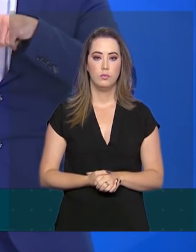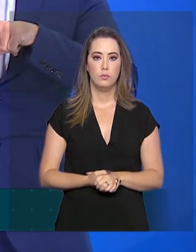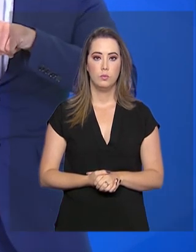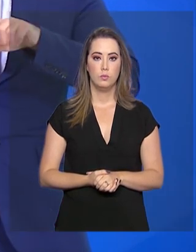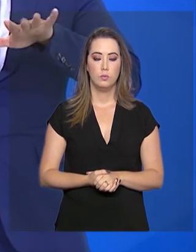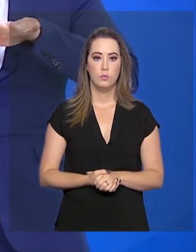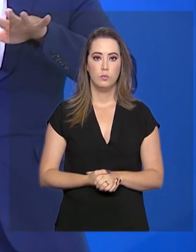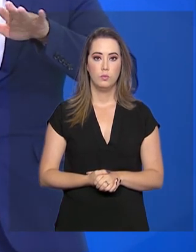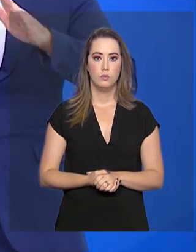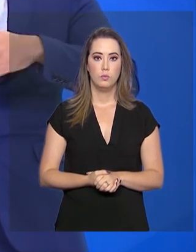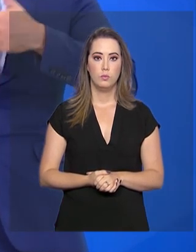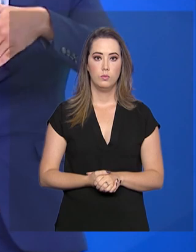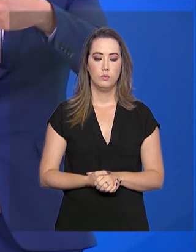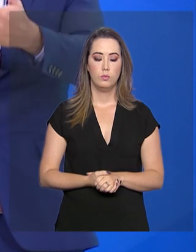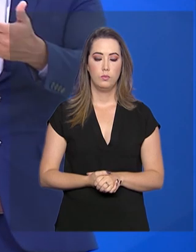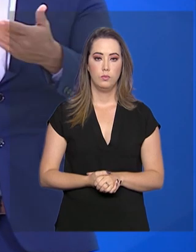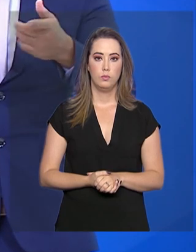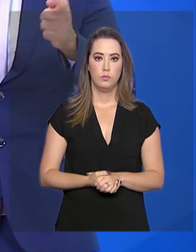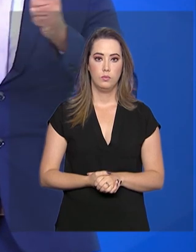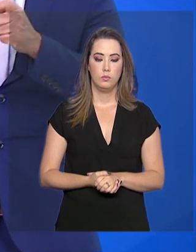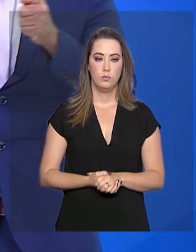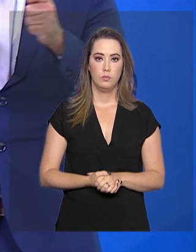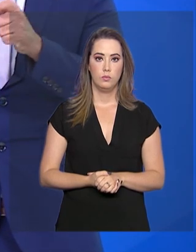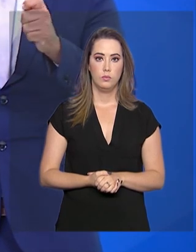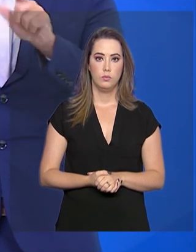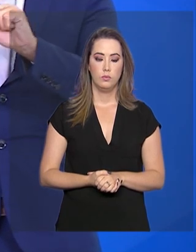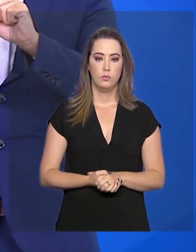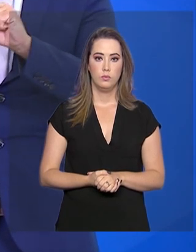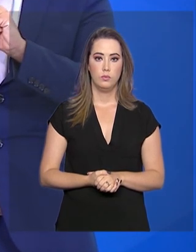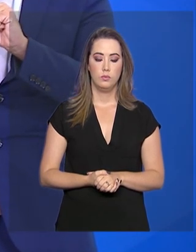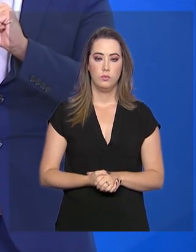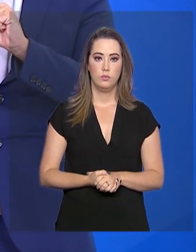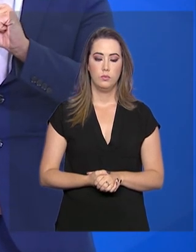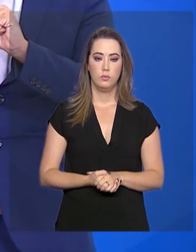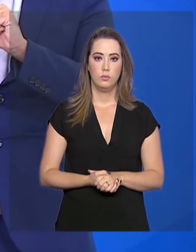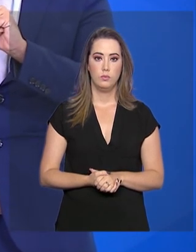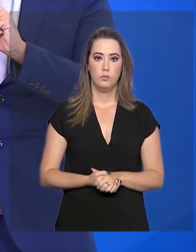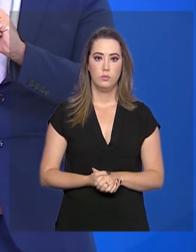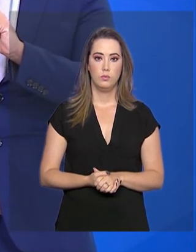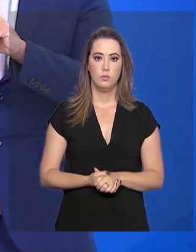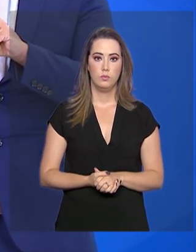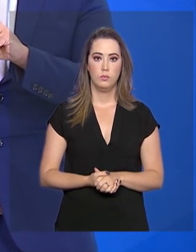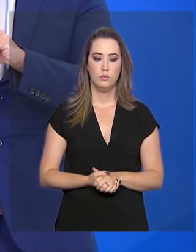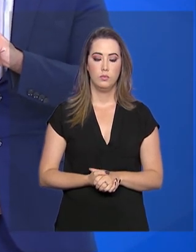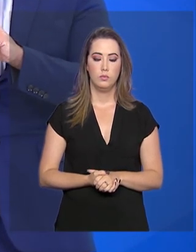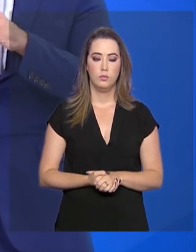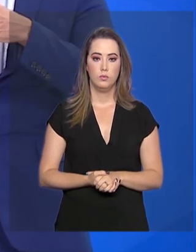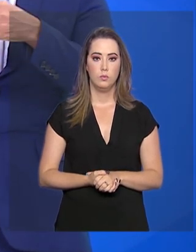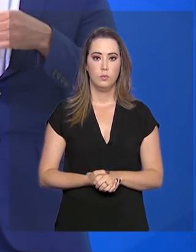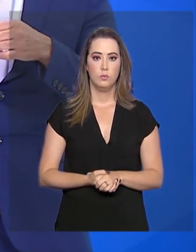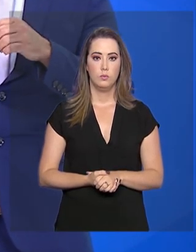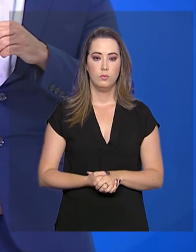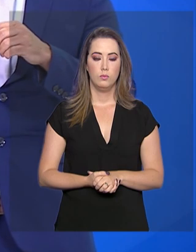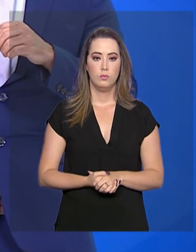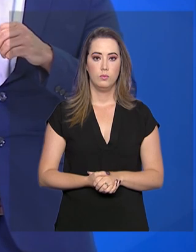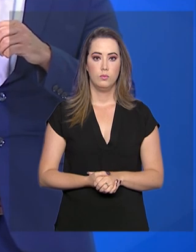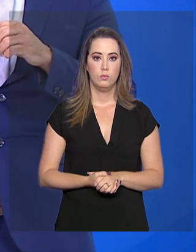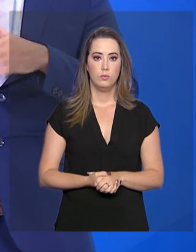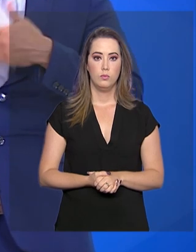temos que prosseguir com as reformas. À medida que vamos fazendo reforma, vamos recuperando a nossa dinâmica própria de crescimento.